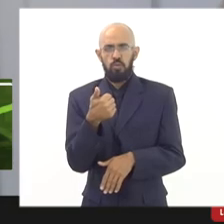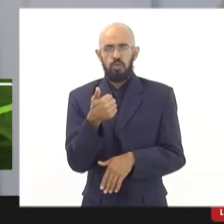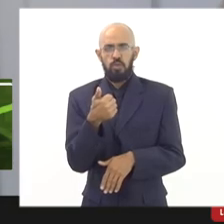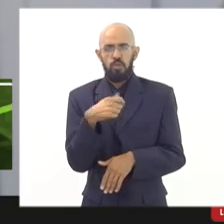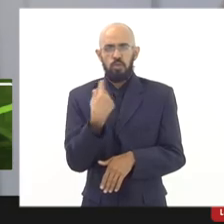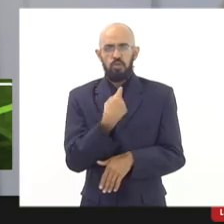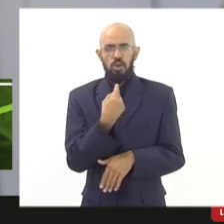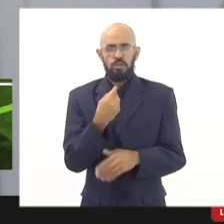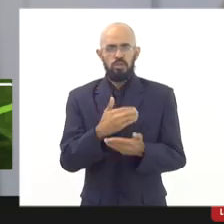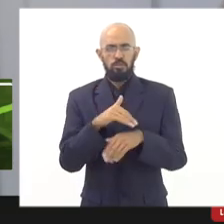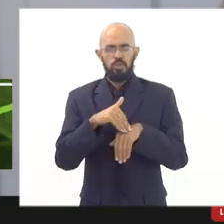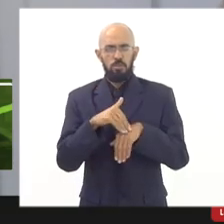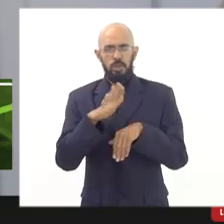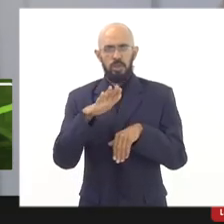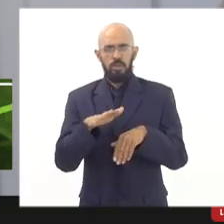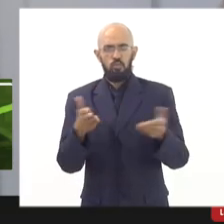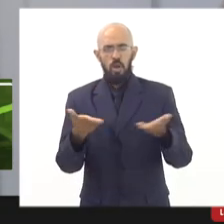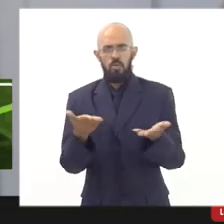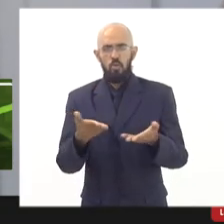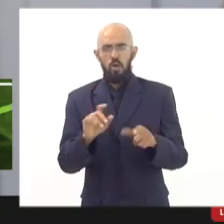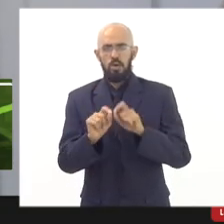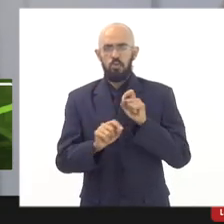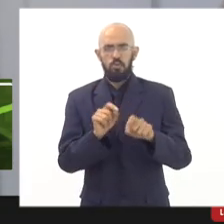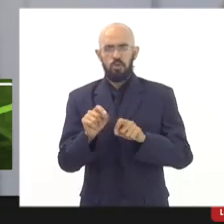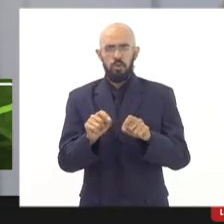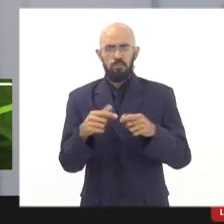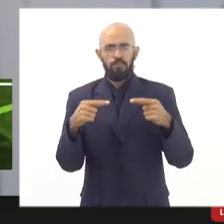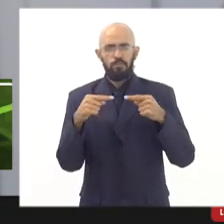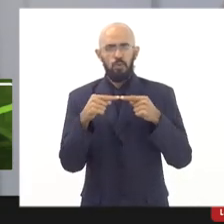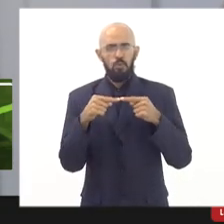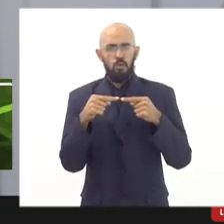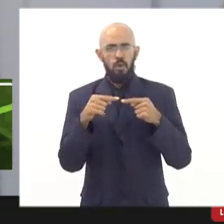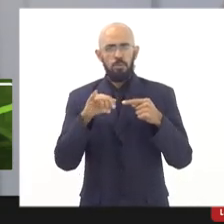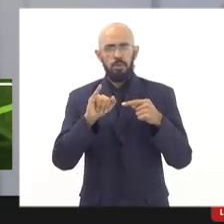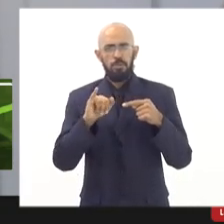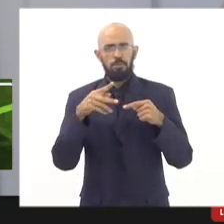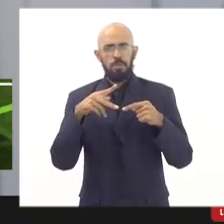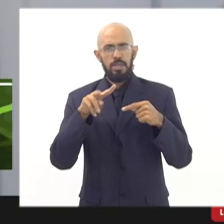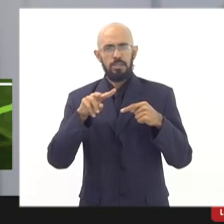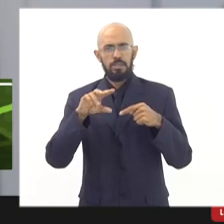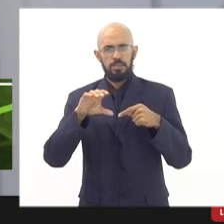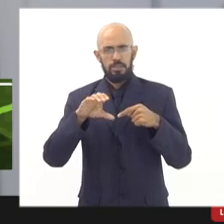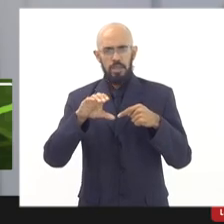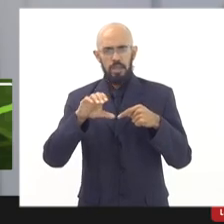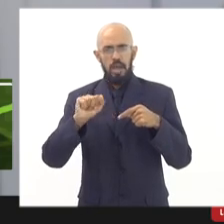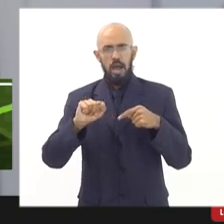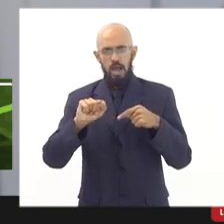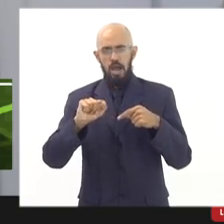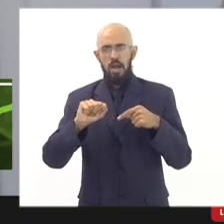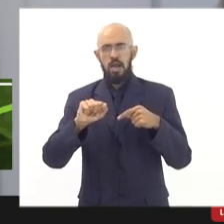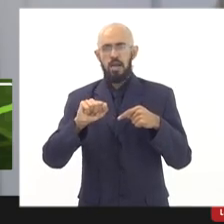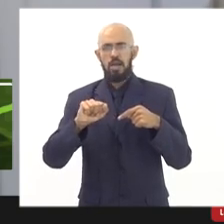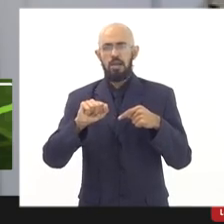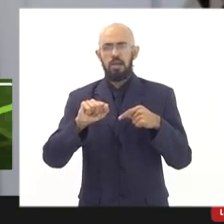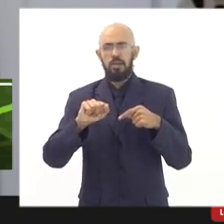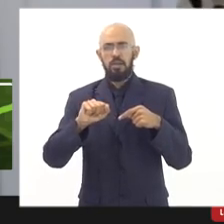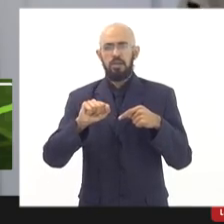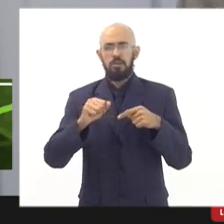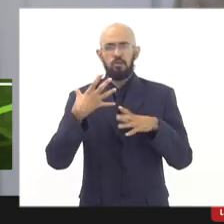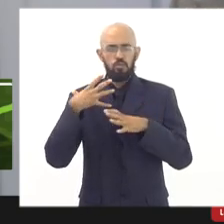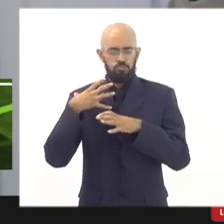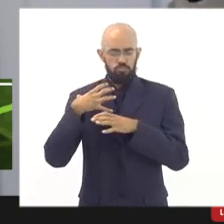aumentando agora, de acordo com IPCA, tem toda uma tramitação interna,